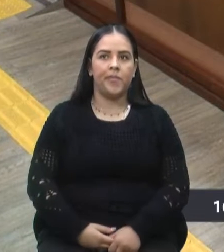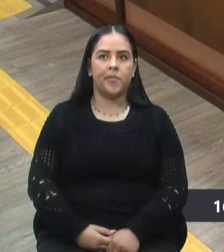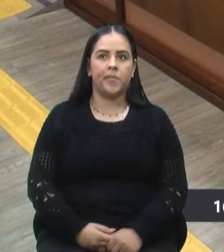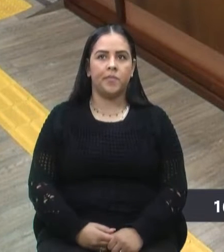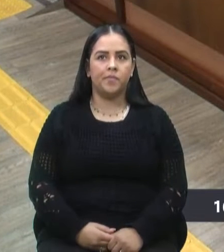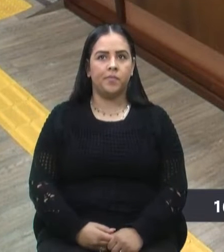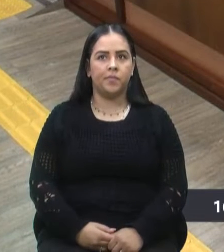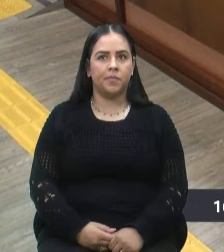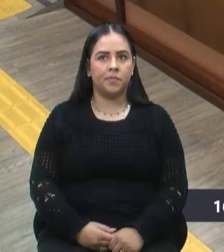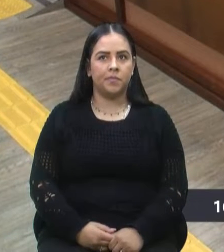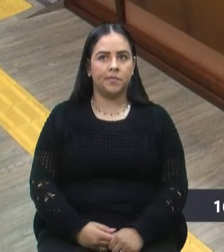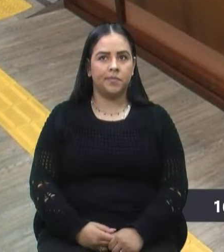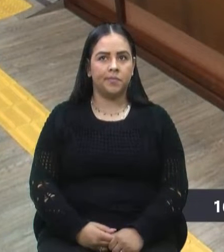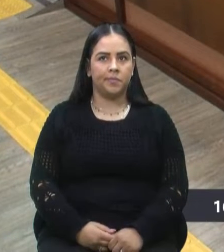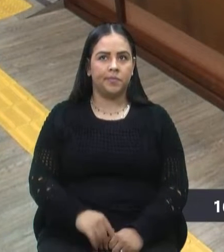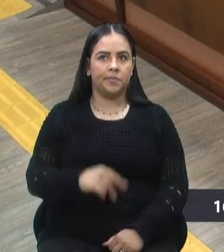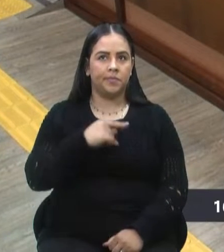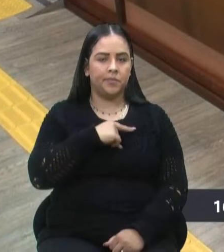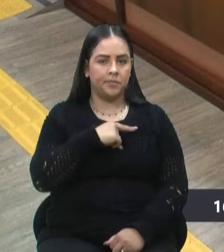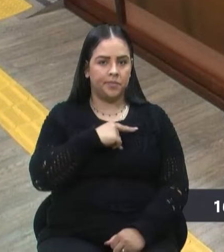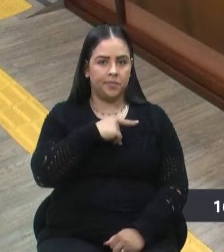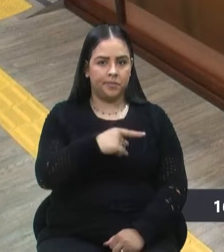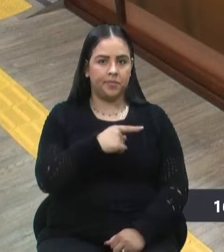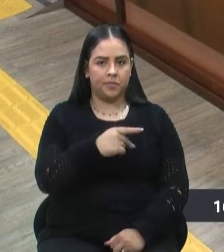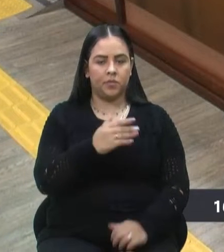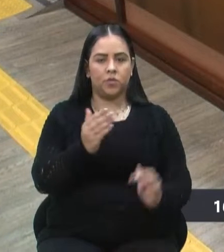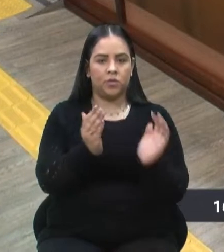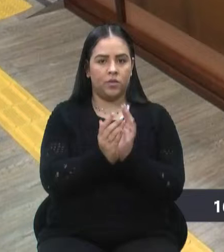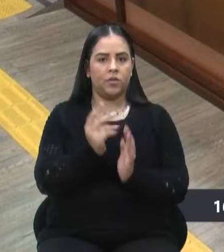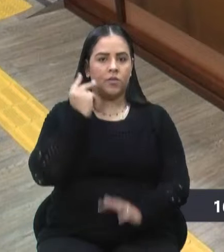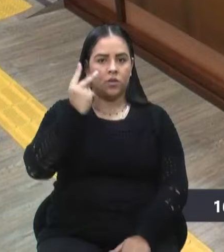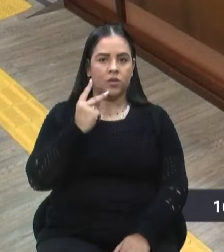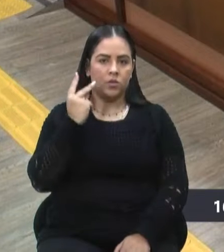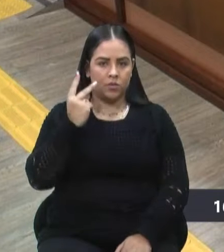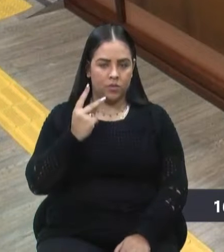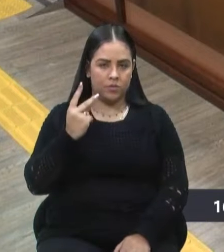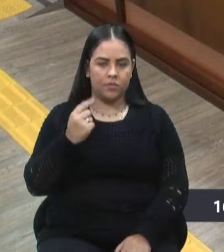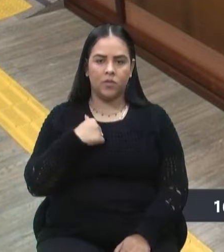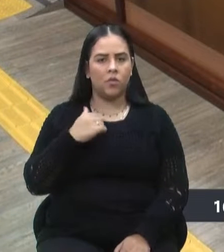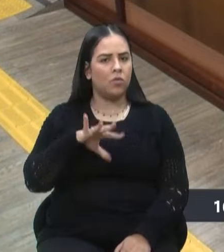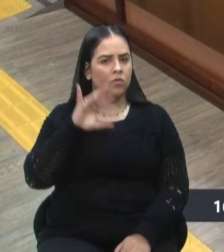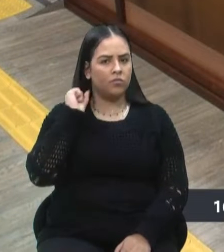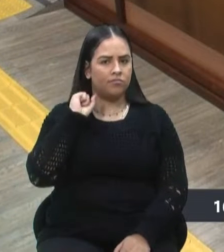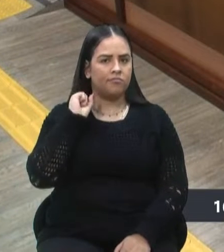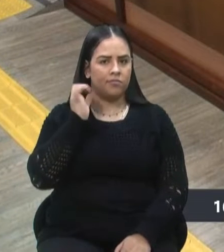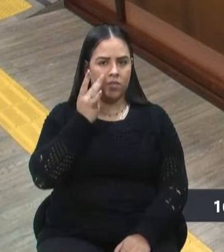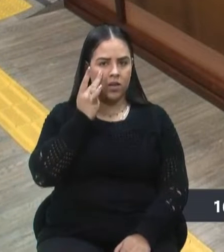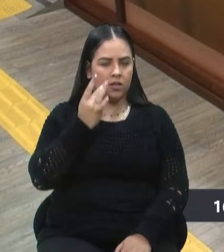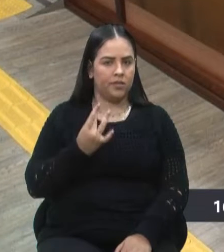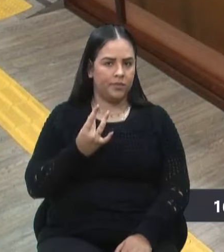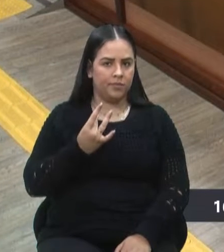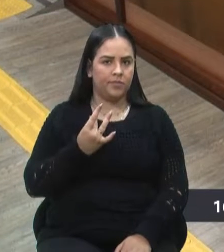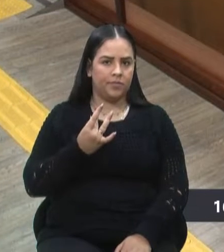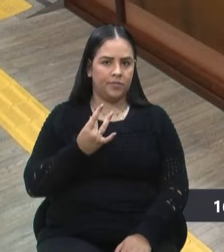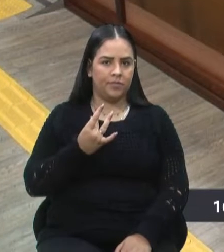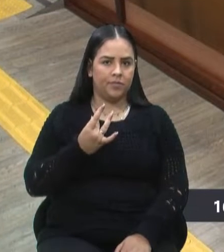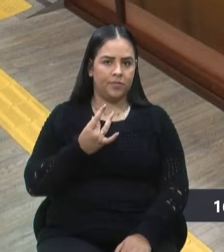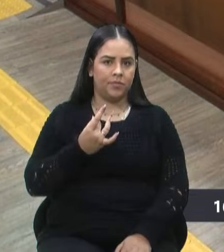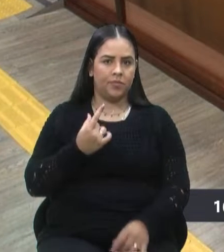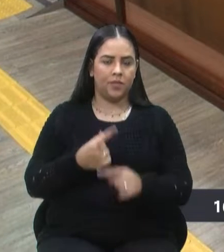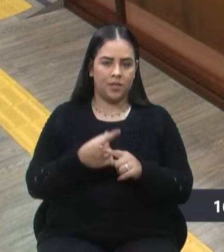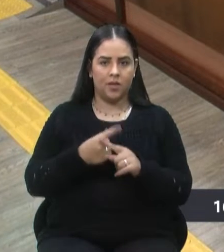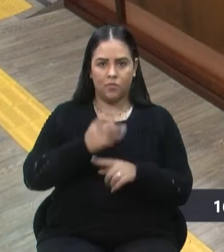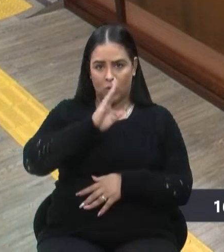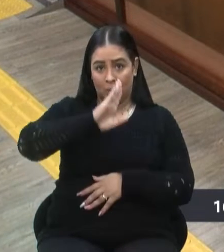Senhor presidente, colegas, vereadores e vereadoras, eu estava aqui ouvindo atentamente, como se diz, bombeiro é para